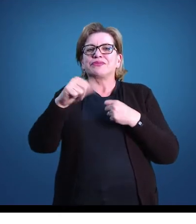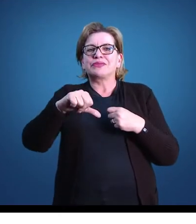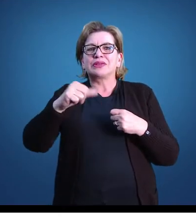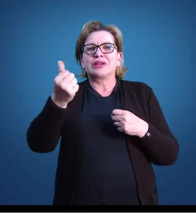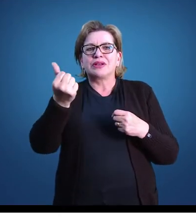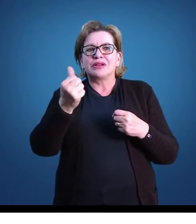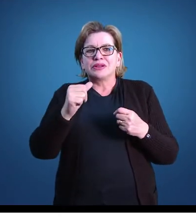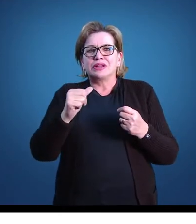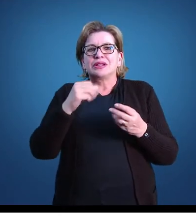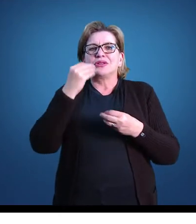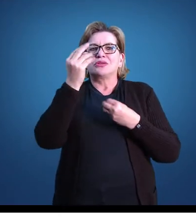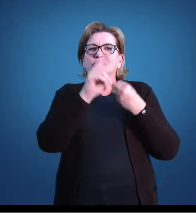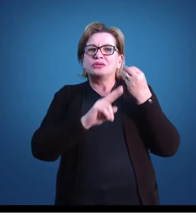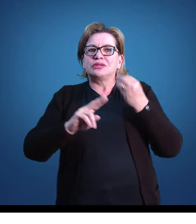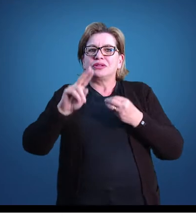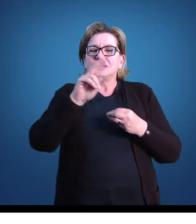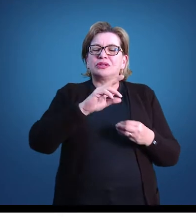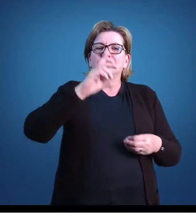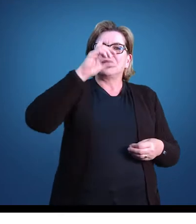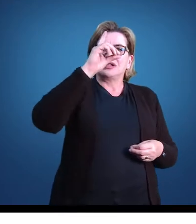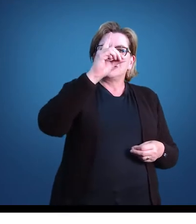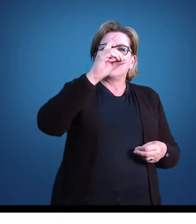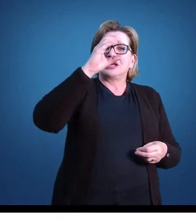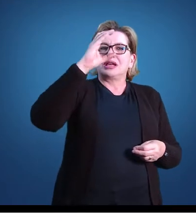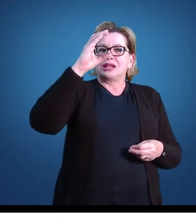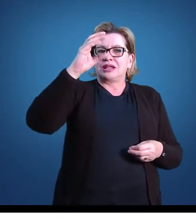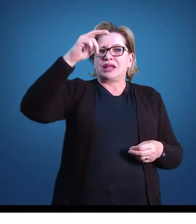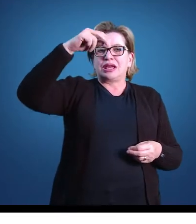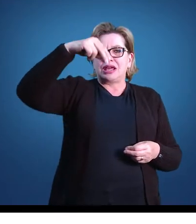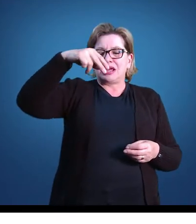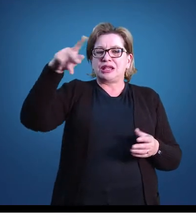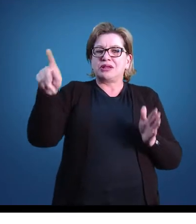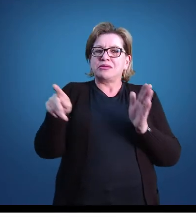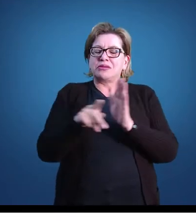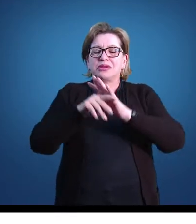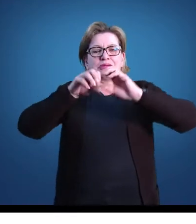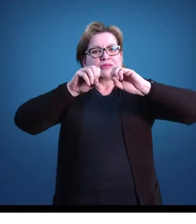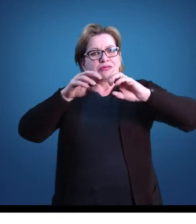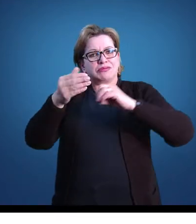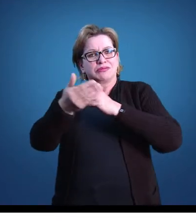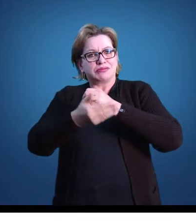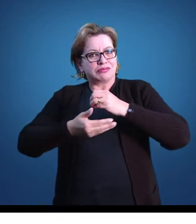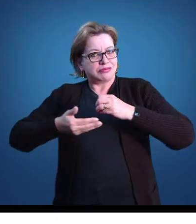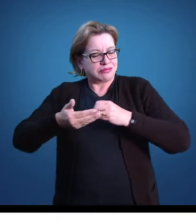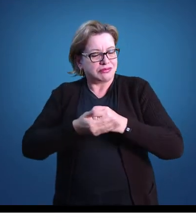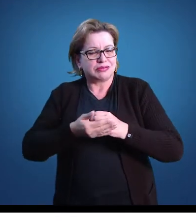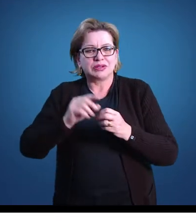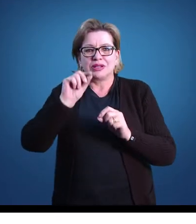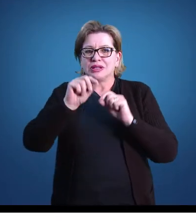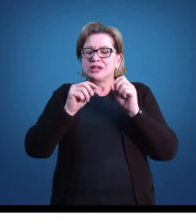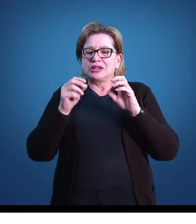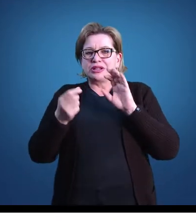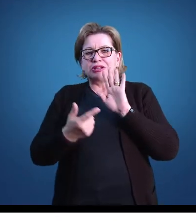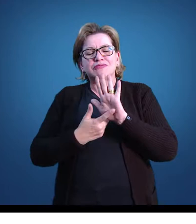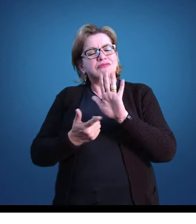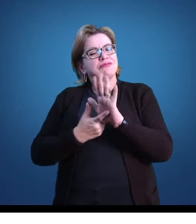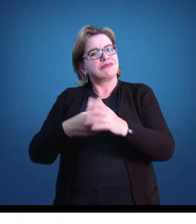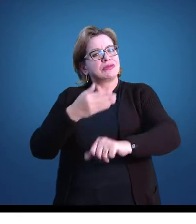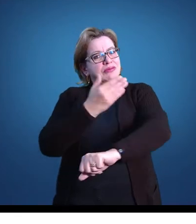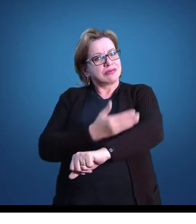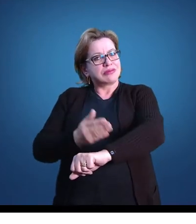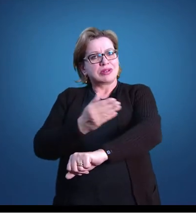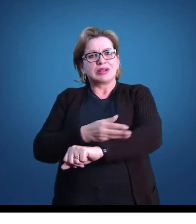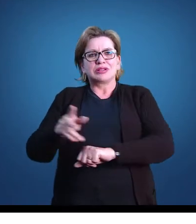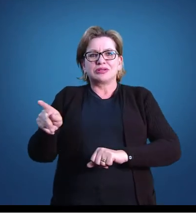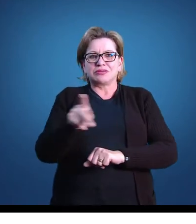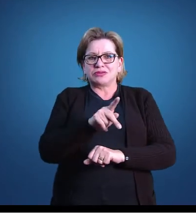partir das diretrizes curriculares da educação básica. Esse documento, também como norteador do planejamento e da prática do professor, ele traz uma